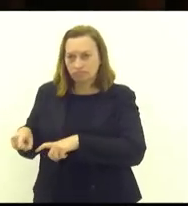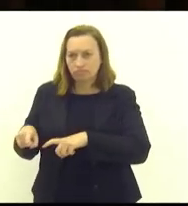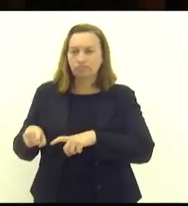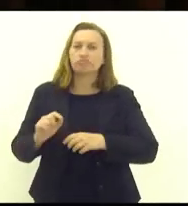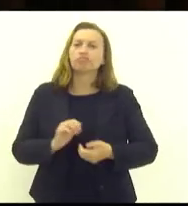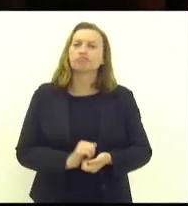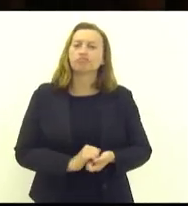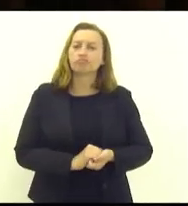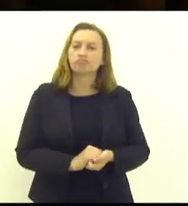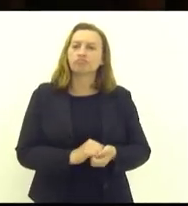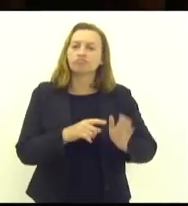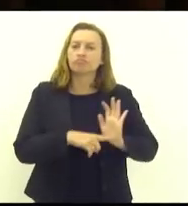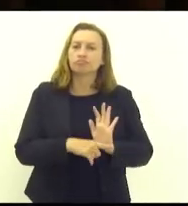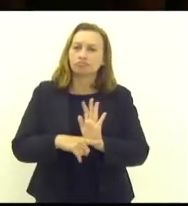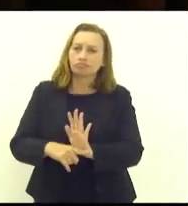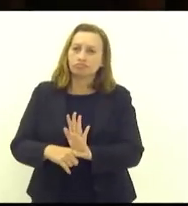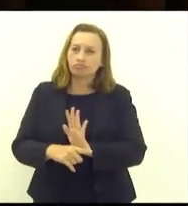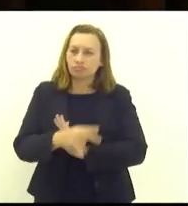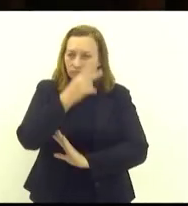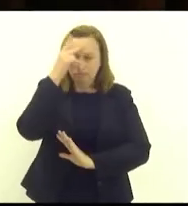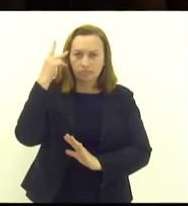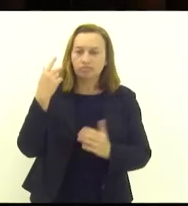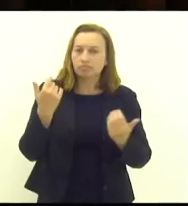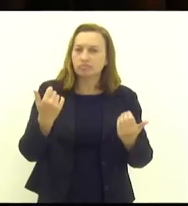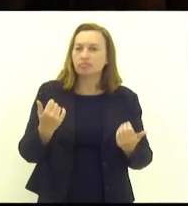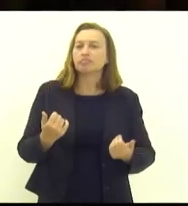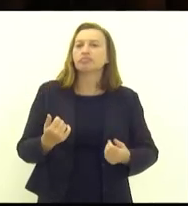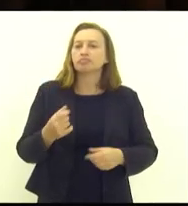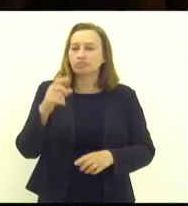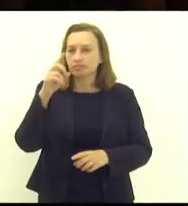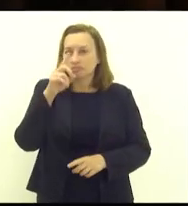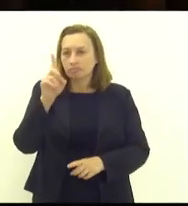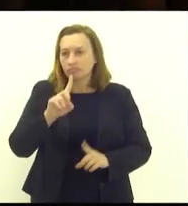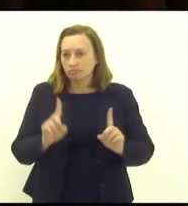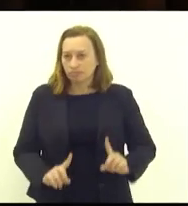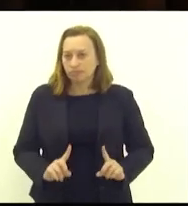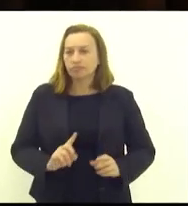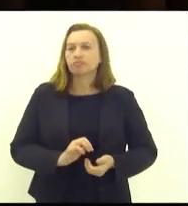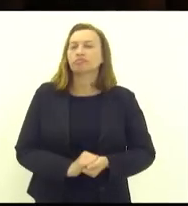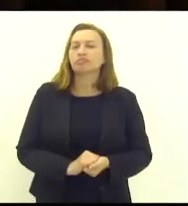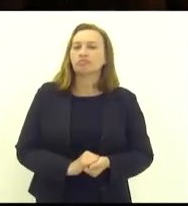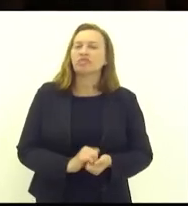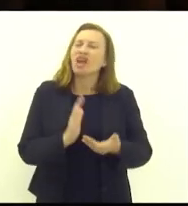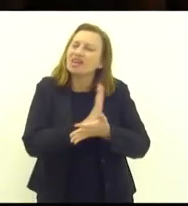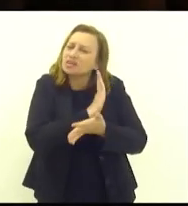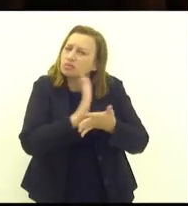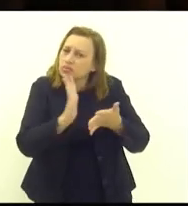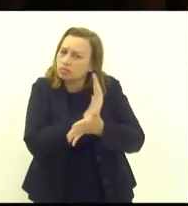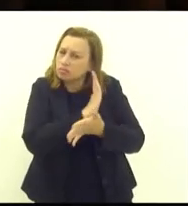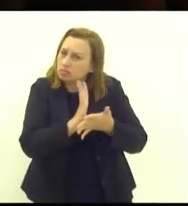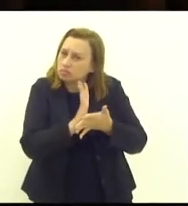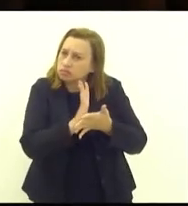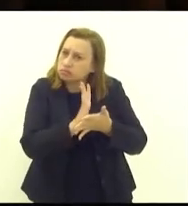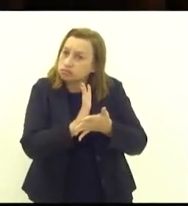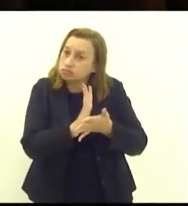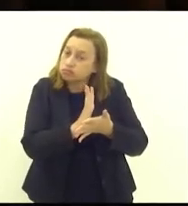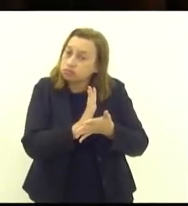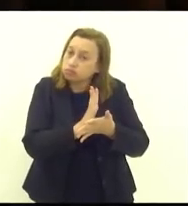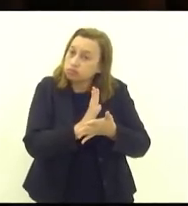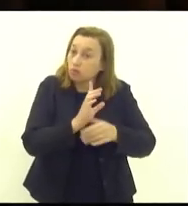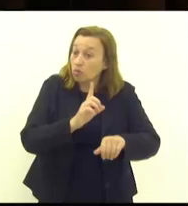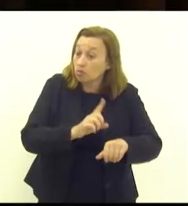assim os PCDs, pessoas com deficiência, que muitas das vezes ao sair